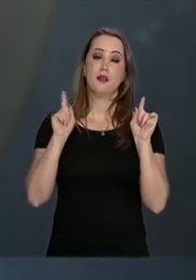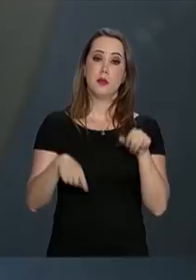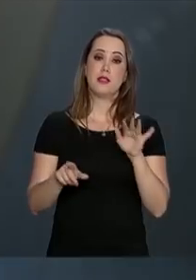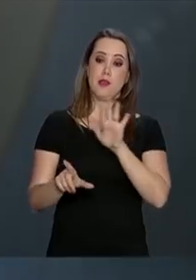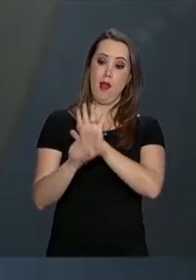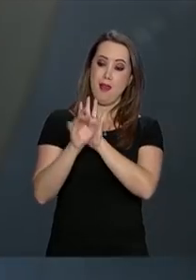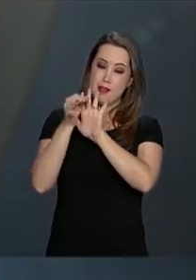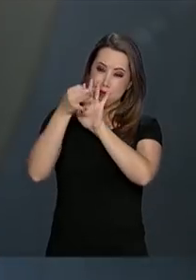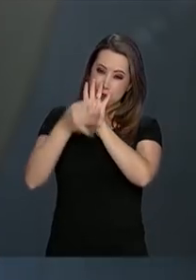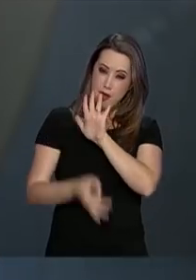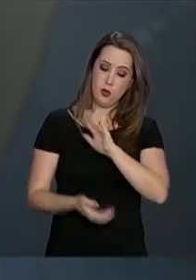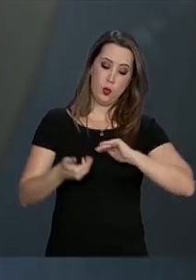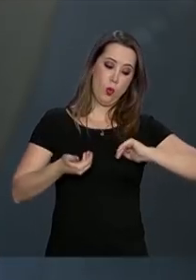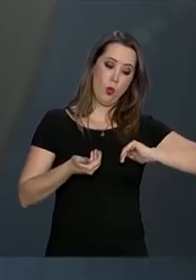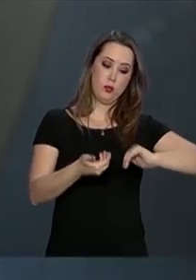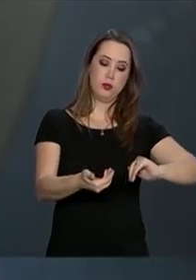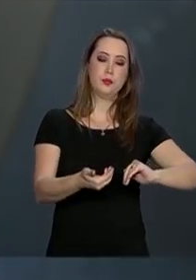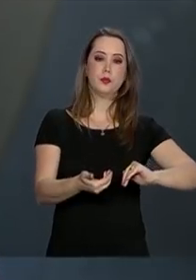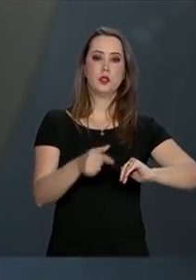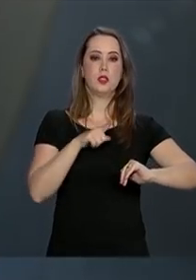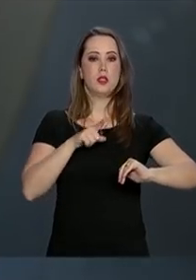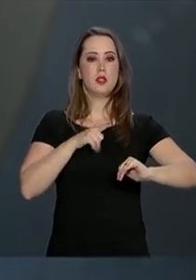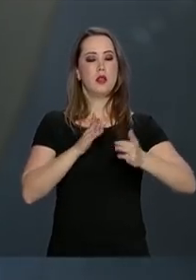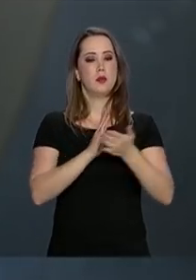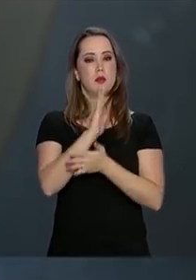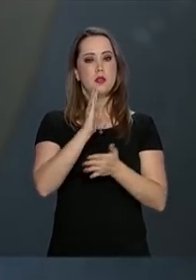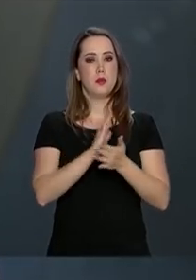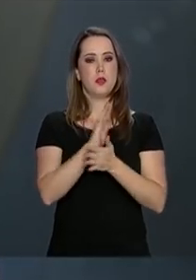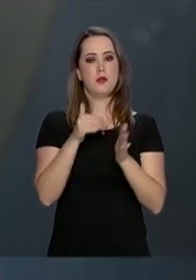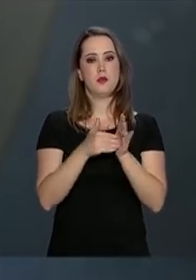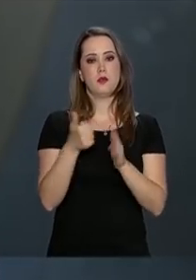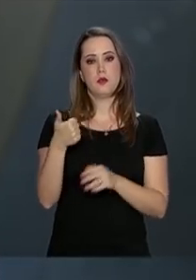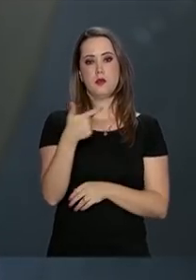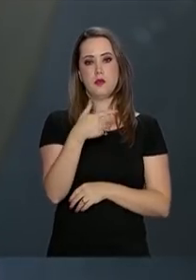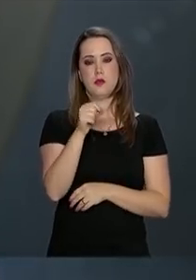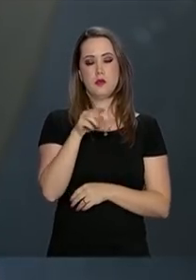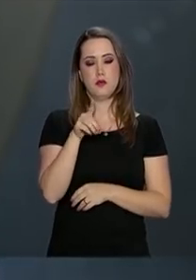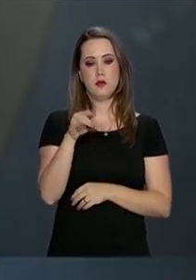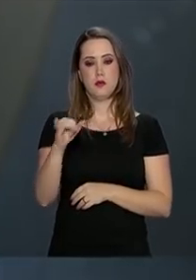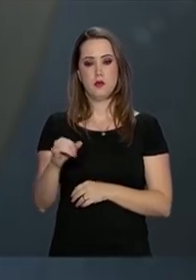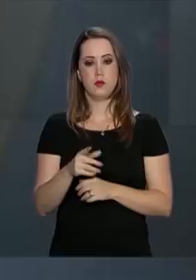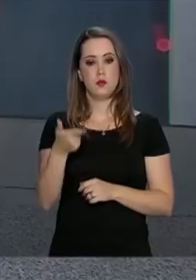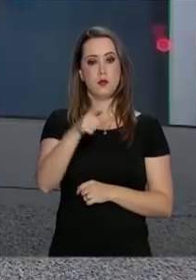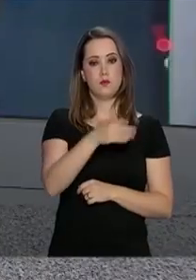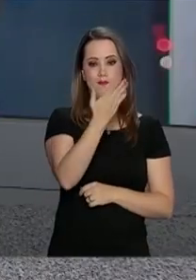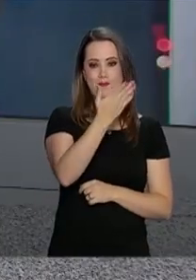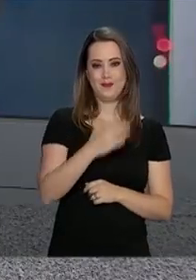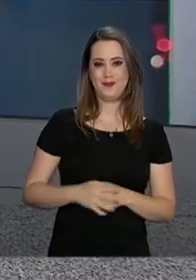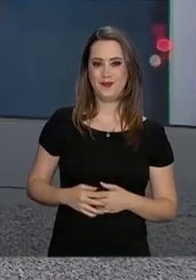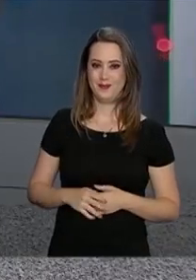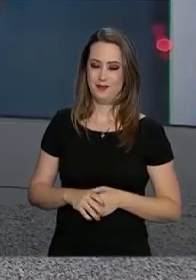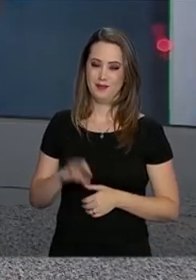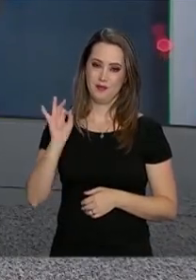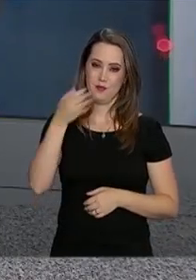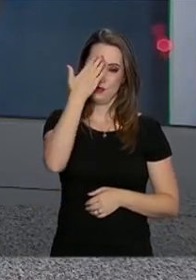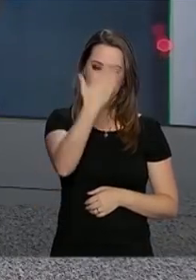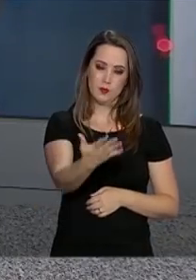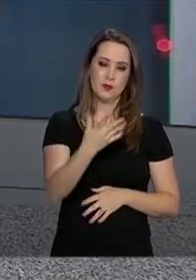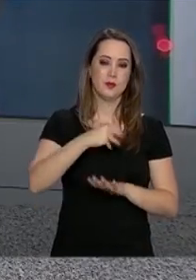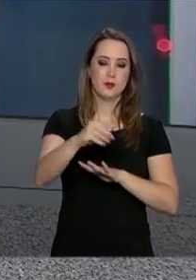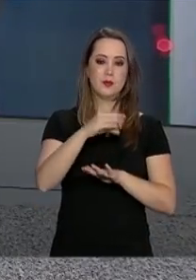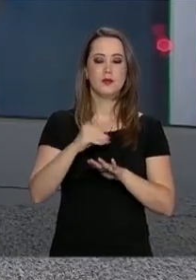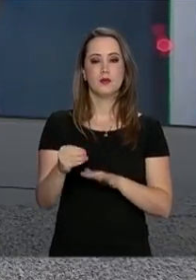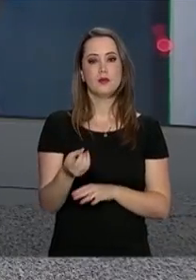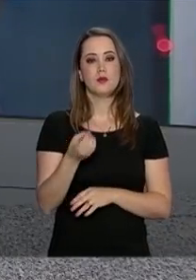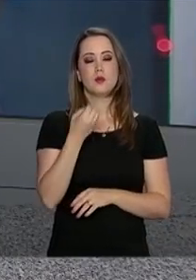lei definitiva, o Congresso Nacional terá que aprovar em até 120 dias. Eu volto com você, Alessandra. Muito obrigada, Pabllo,